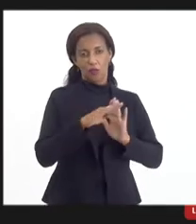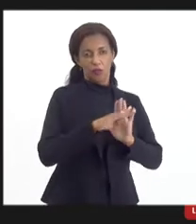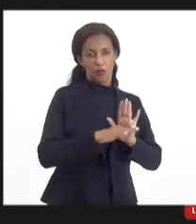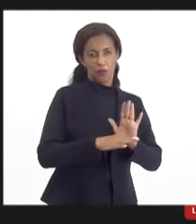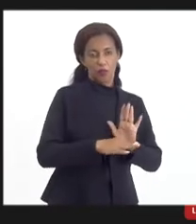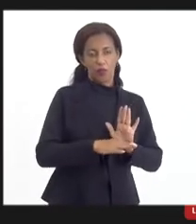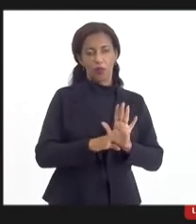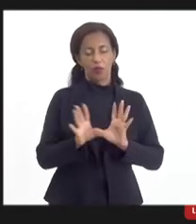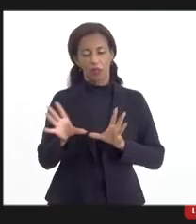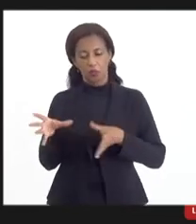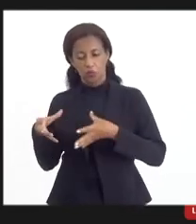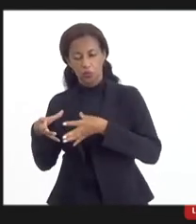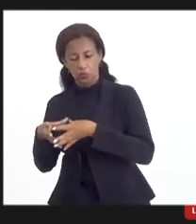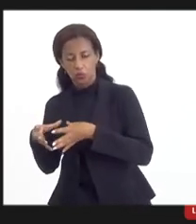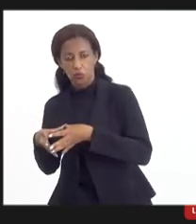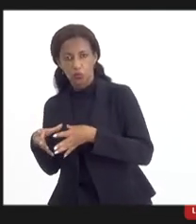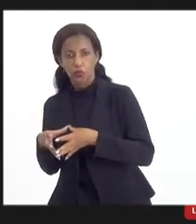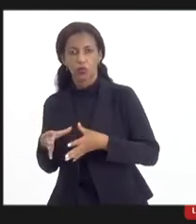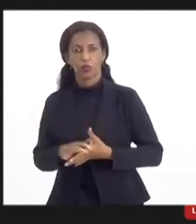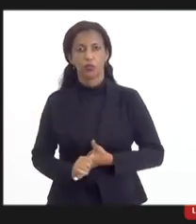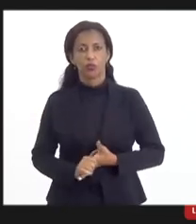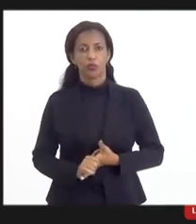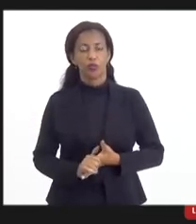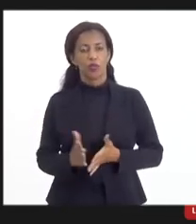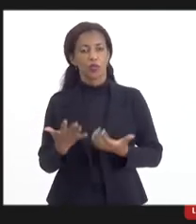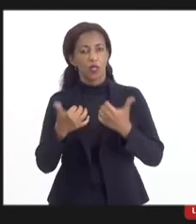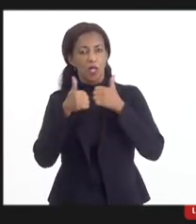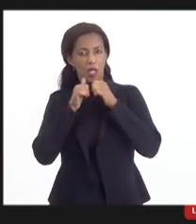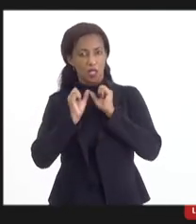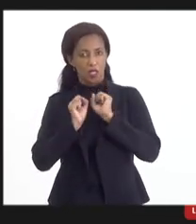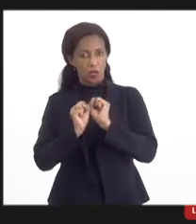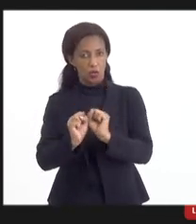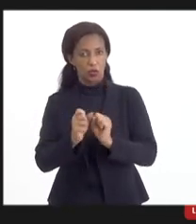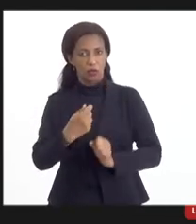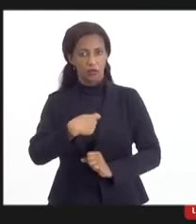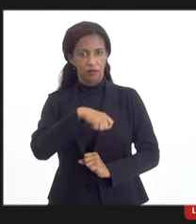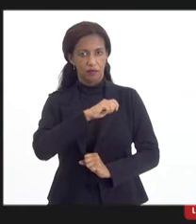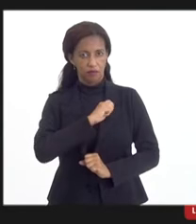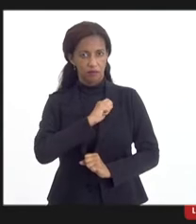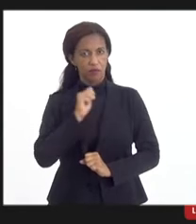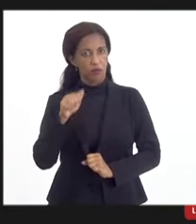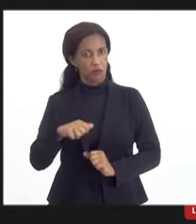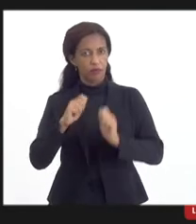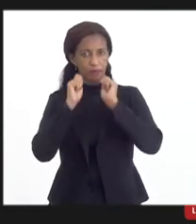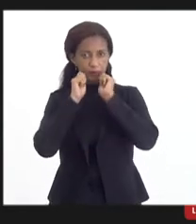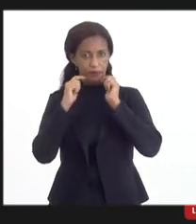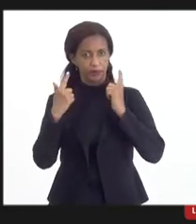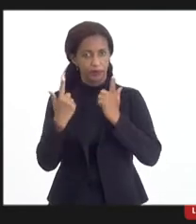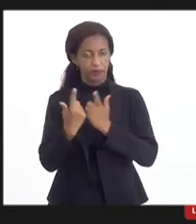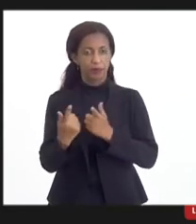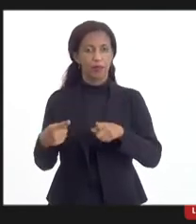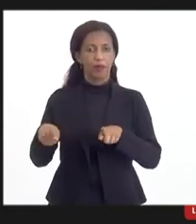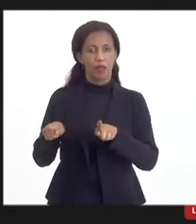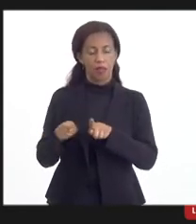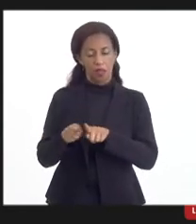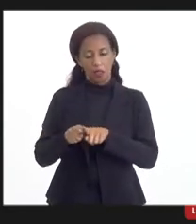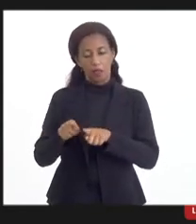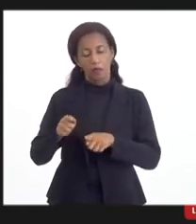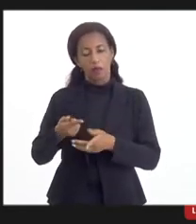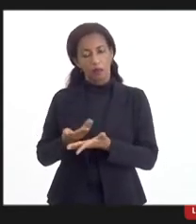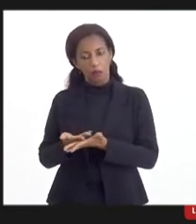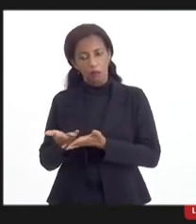doutora Magda, o Mauro Osório e a assessoria fiscal da casa e também remetendo